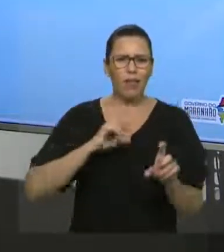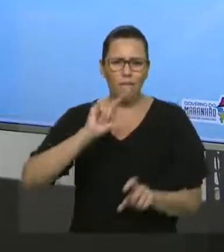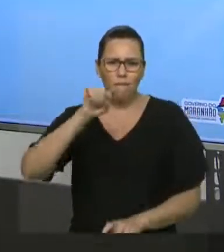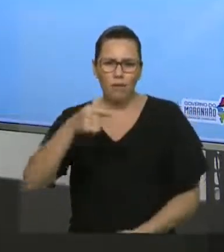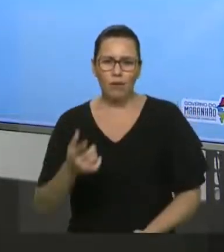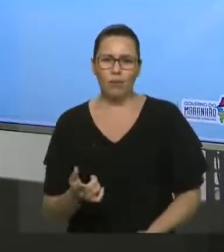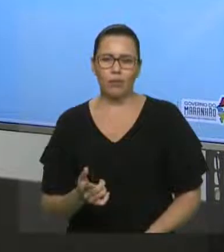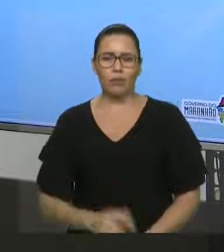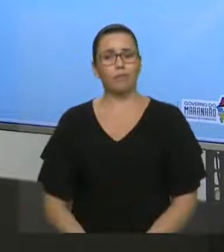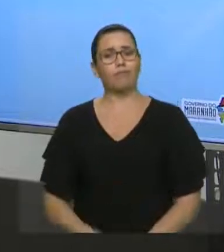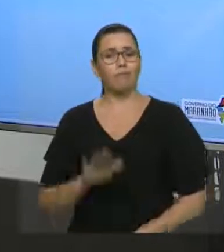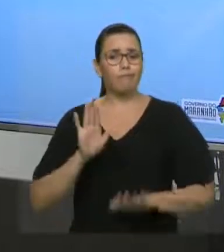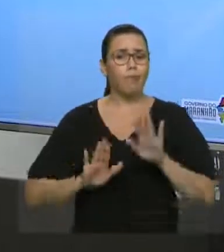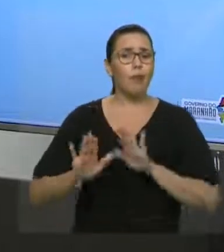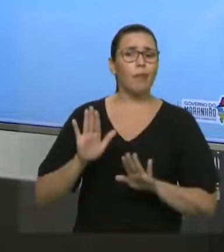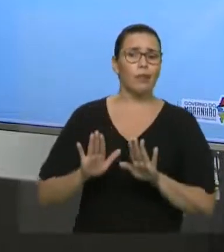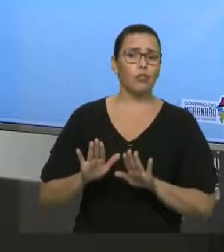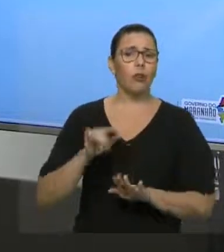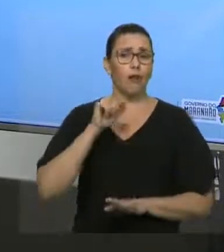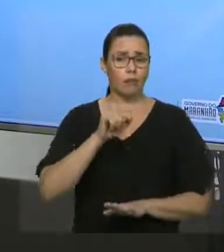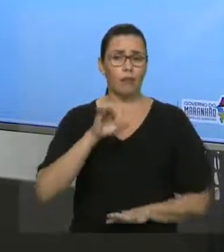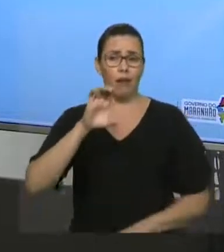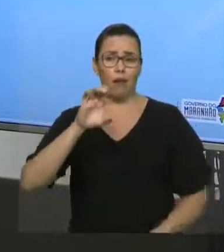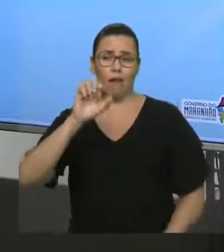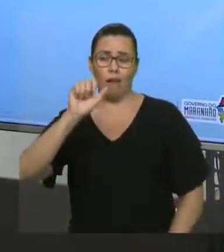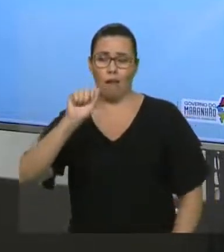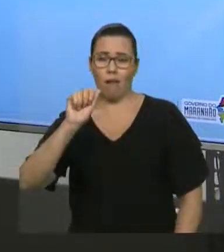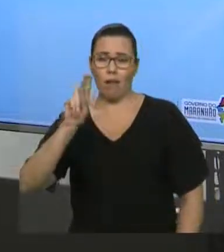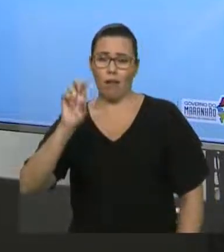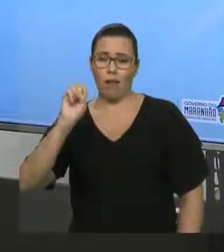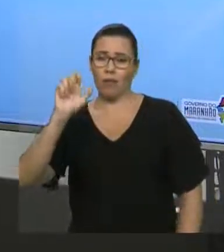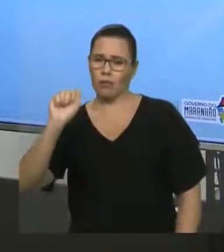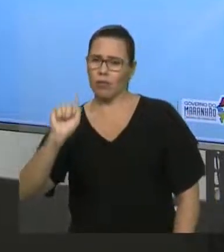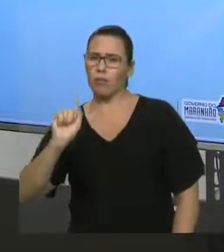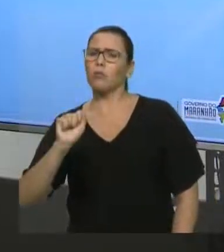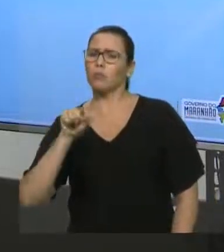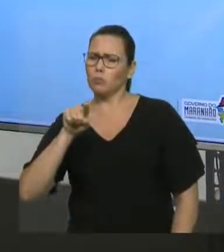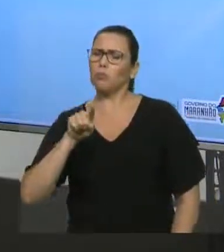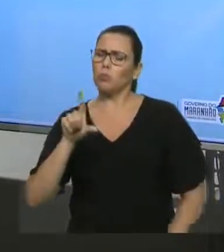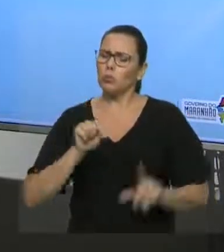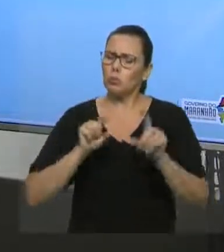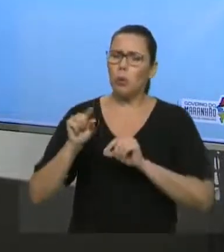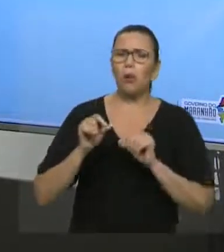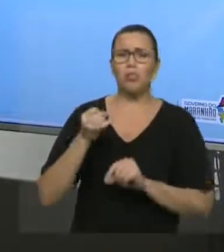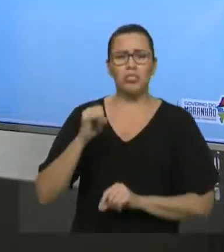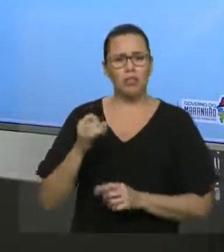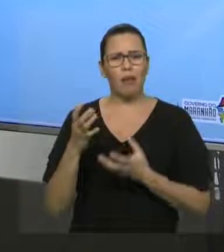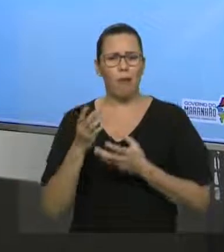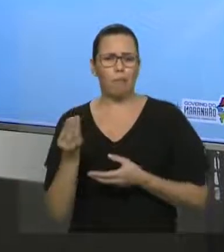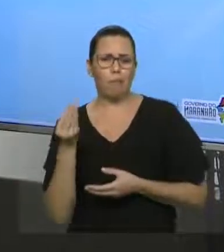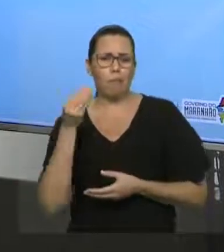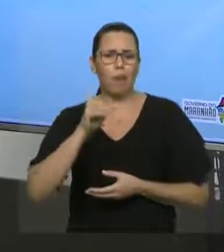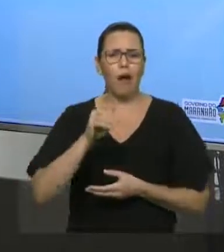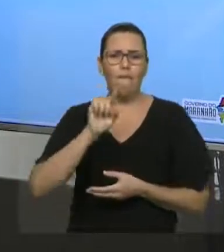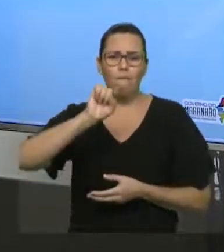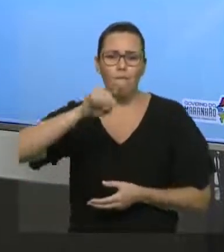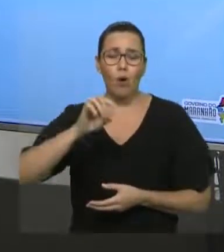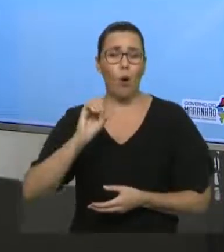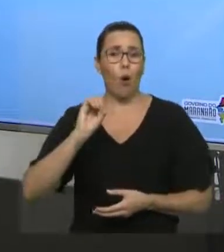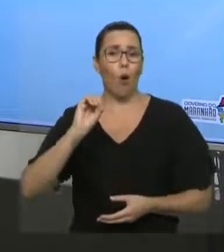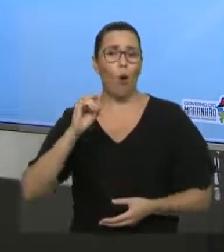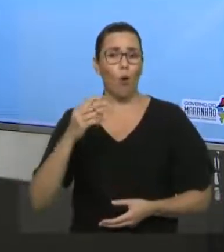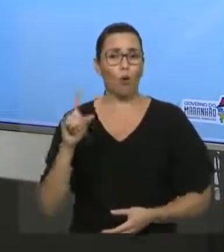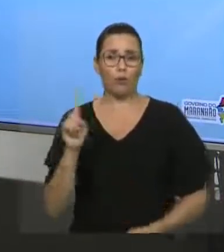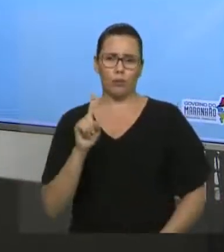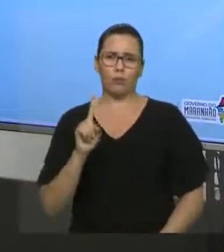é facultativa. Tudo bem? Quando você está um período na ordem direta, observem a oração principal na frente da oração